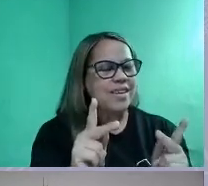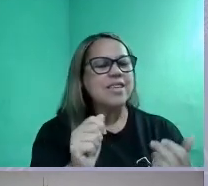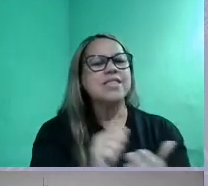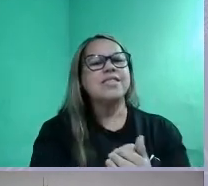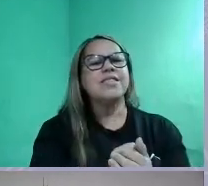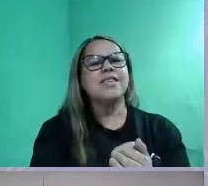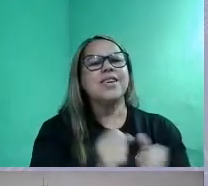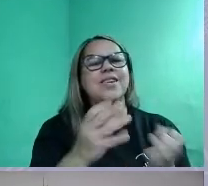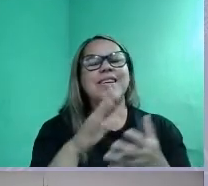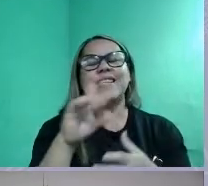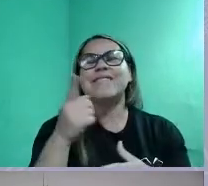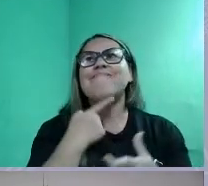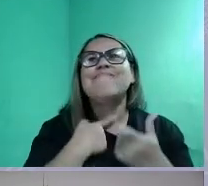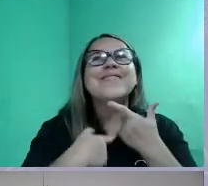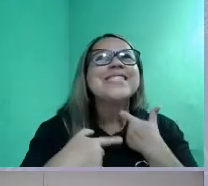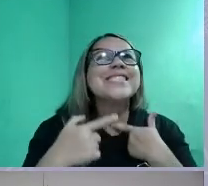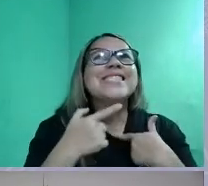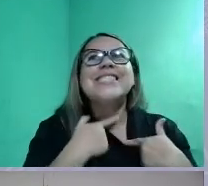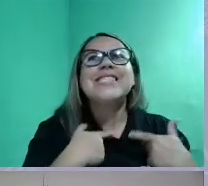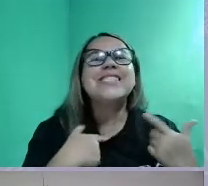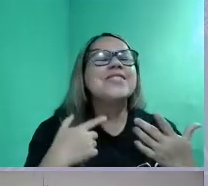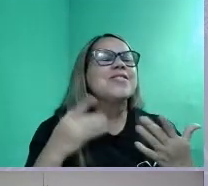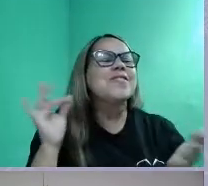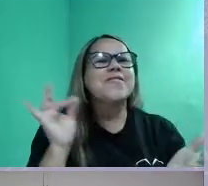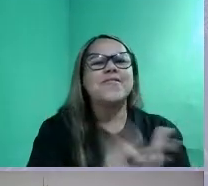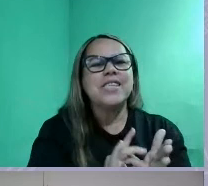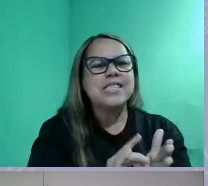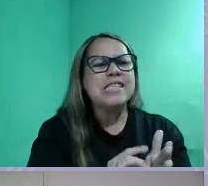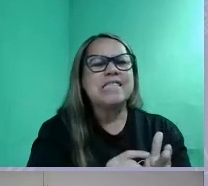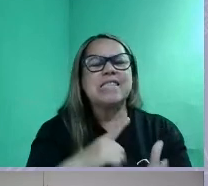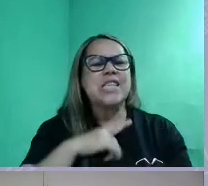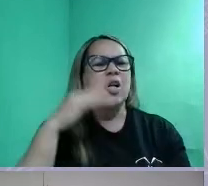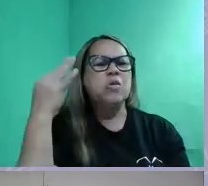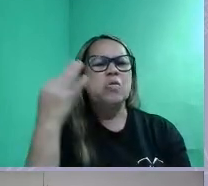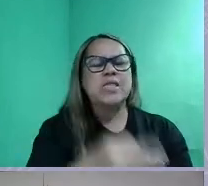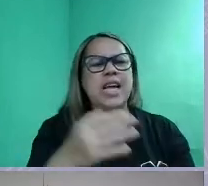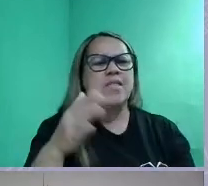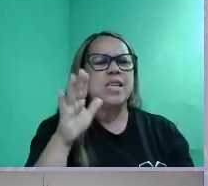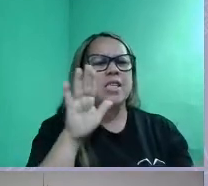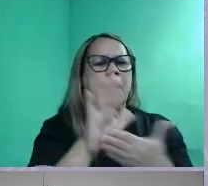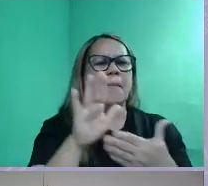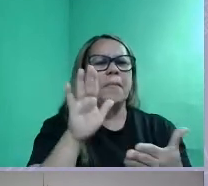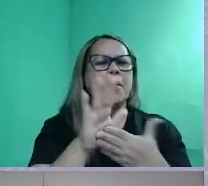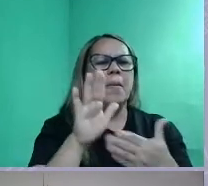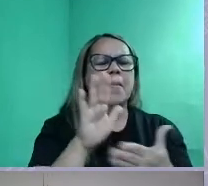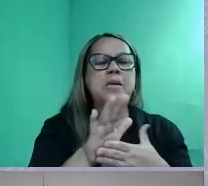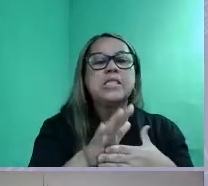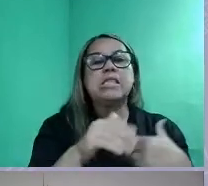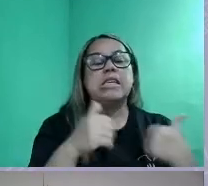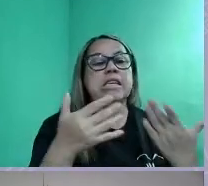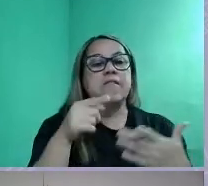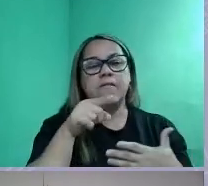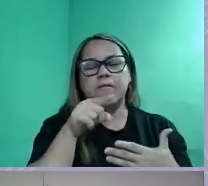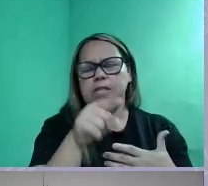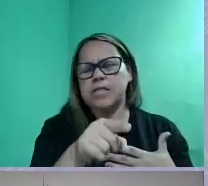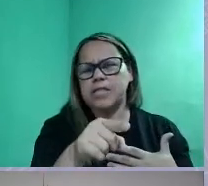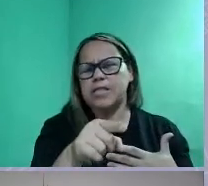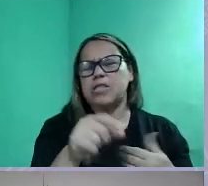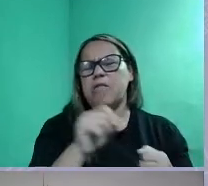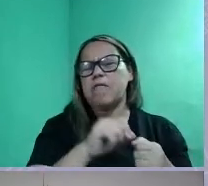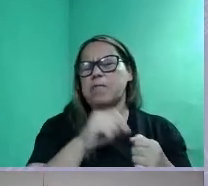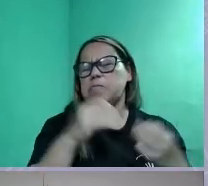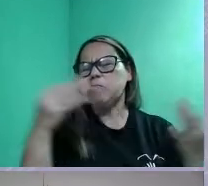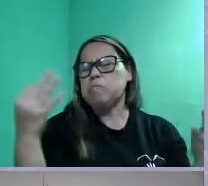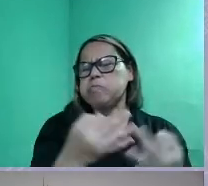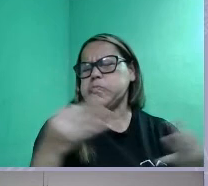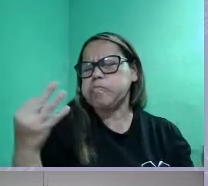eu espero sinceramente que tenha dado realmente muito certo essa proposta, e que vocês tenham arrasado aí